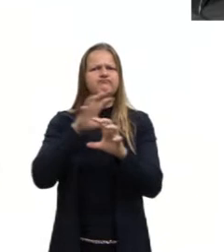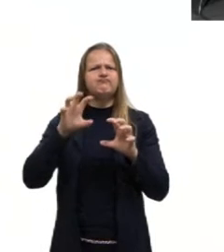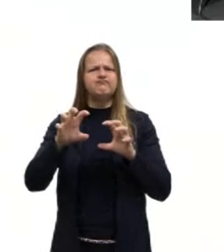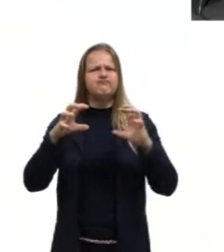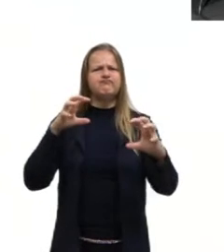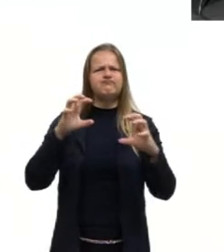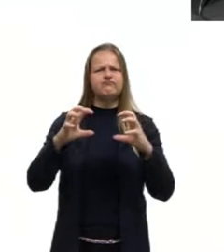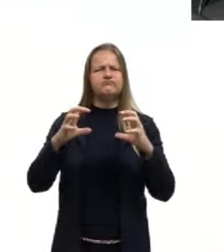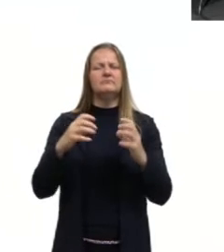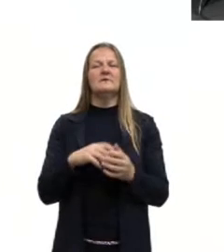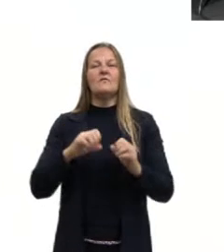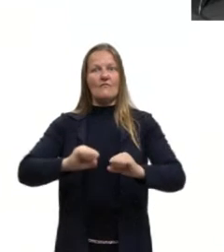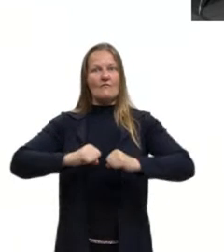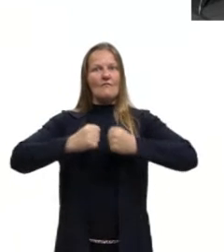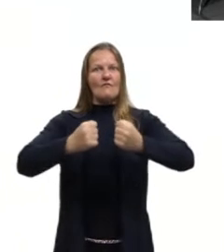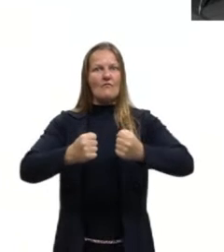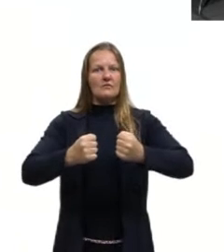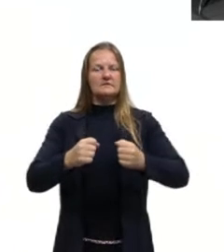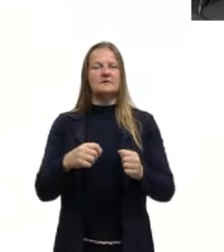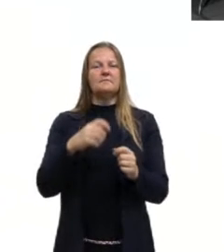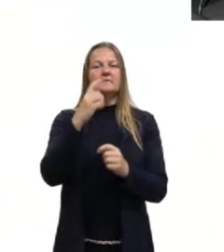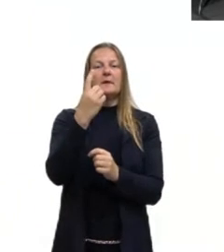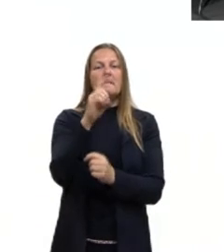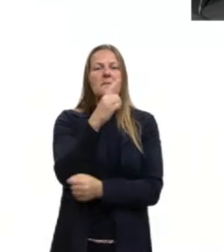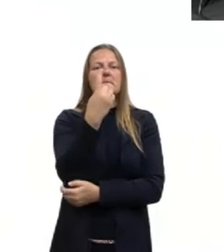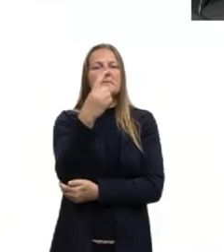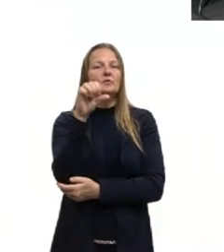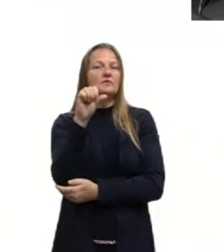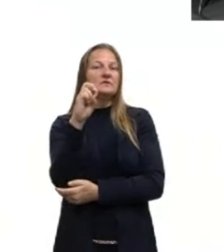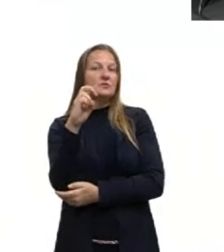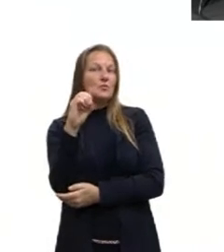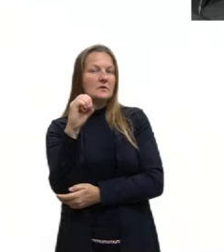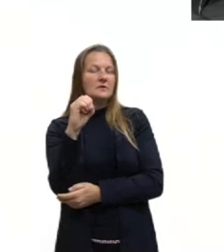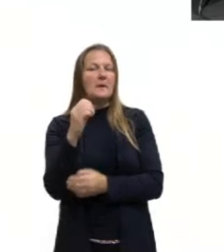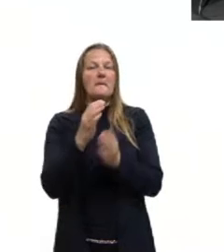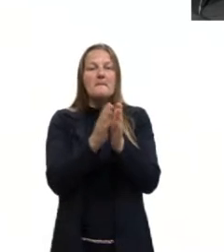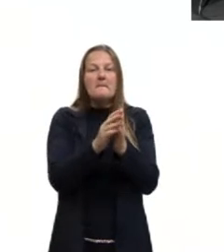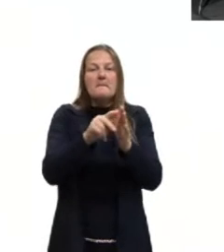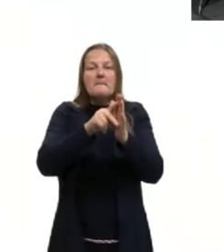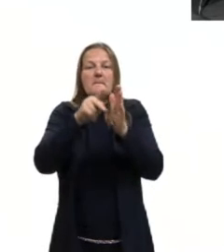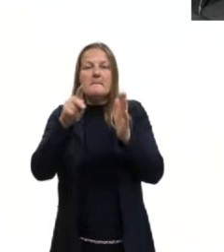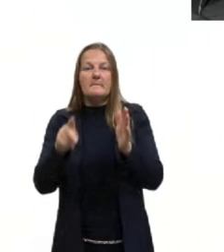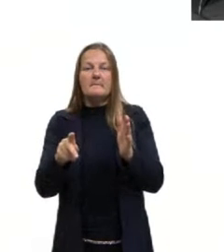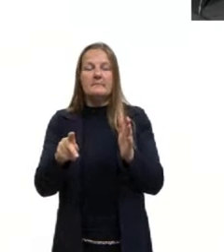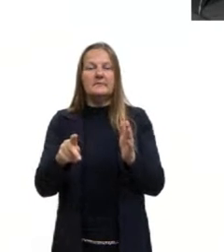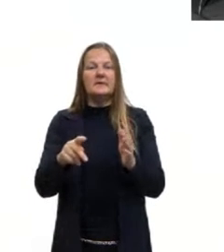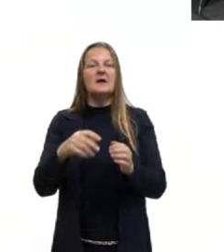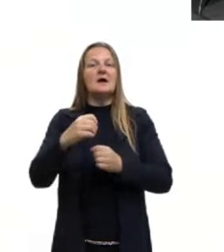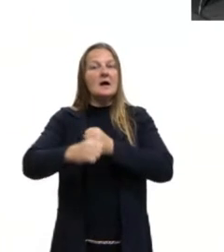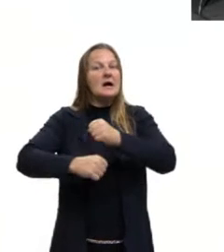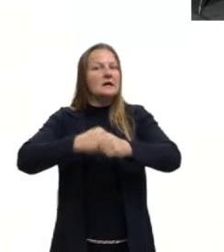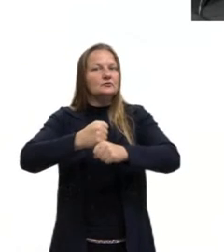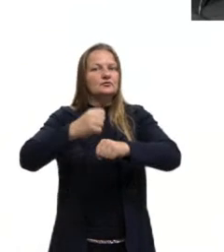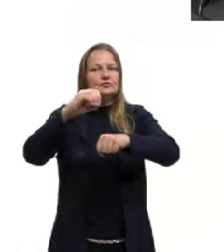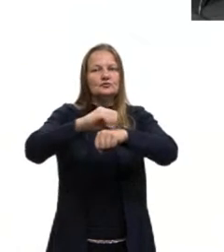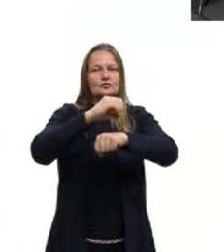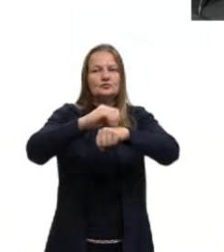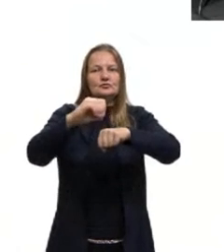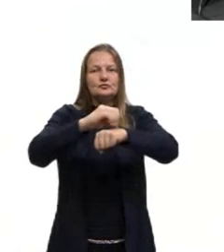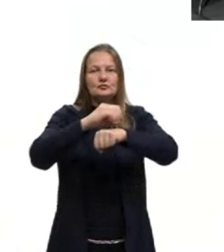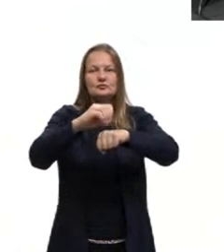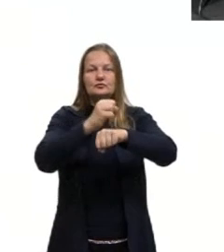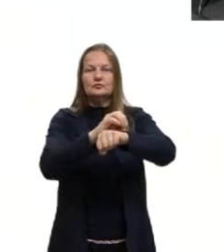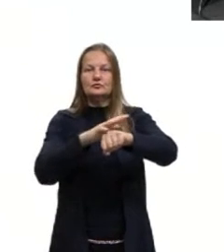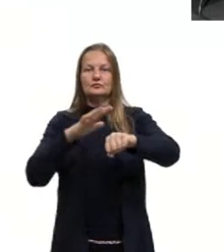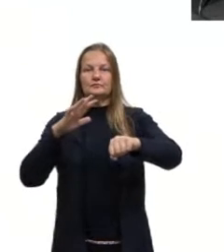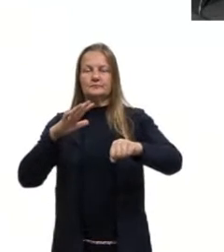cada vez mais força. Então, a década de 50, ela é conhecida como o período dos anos dourados, gente. Nós temos ali